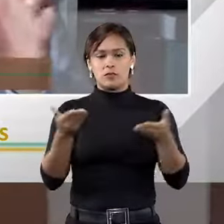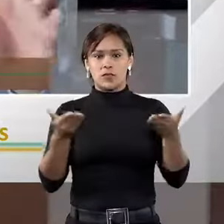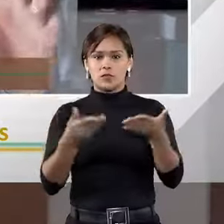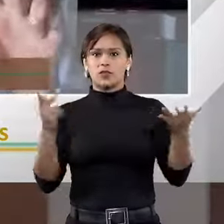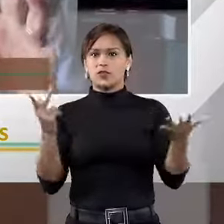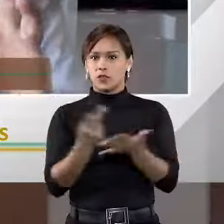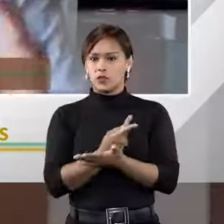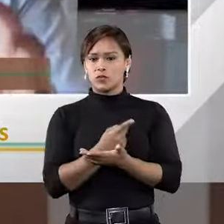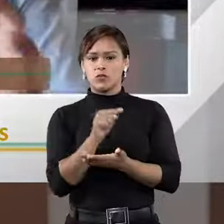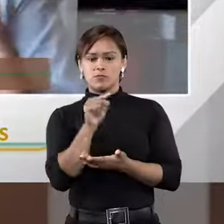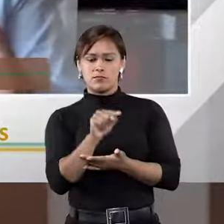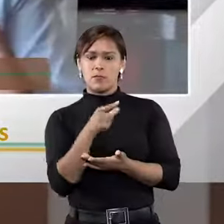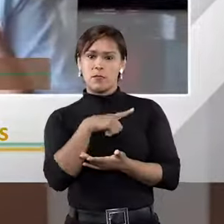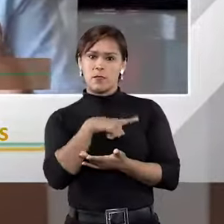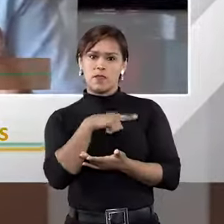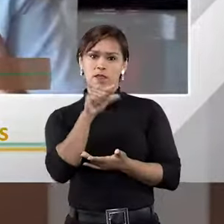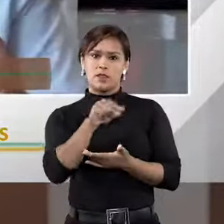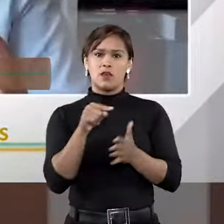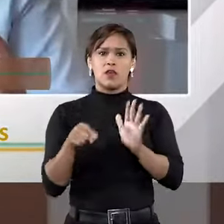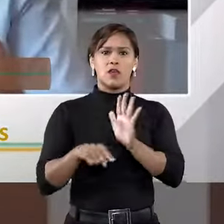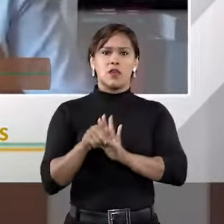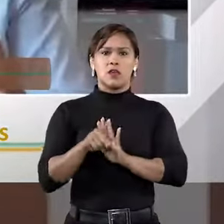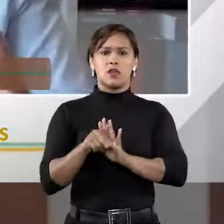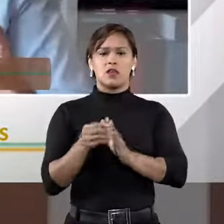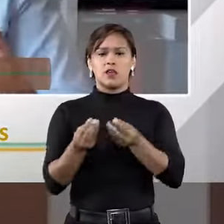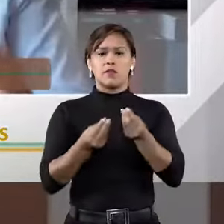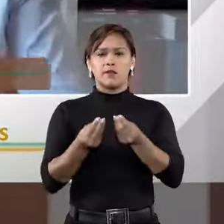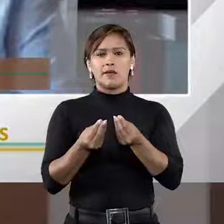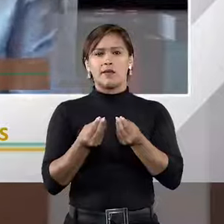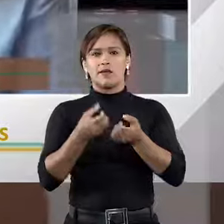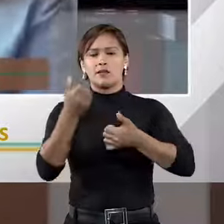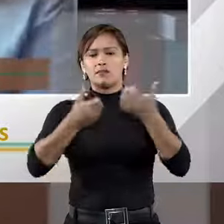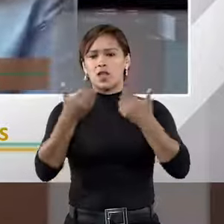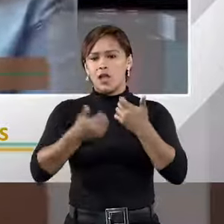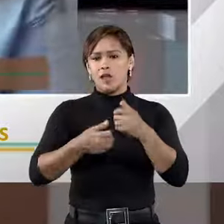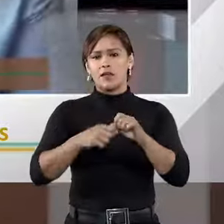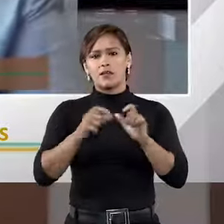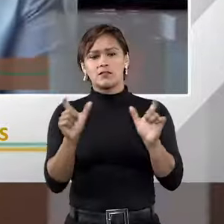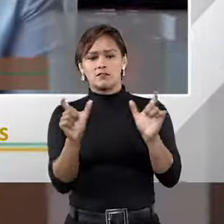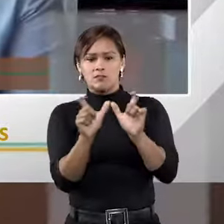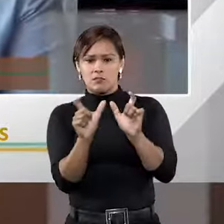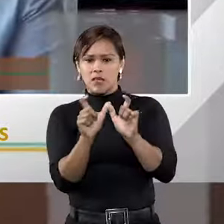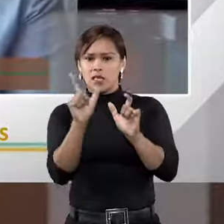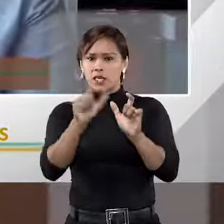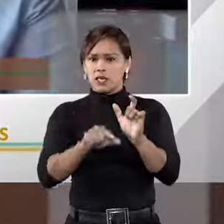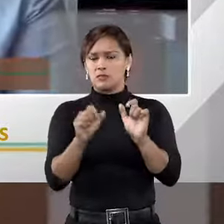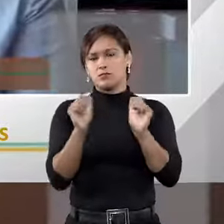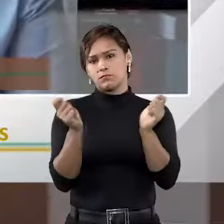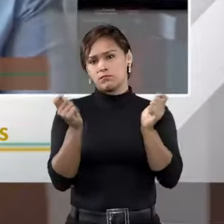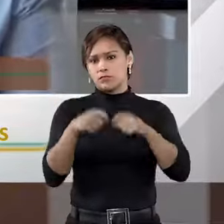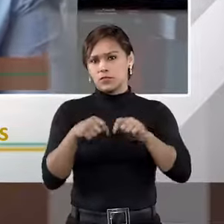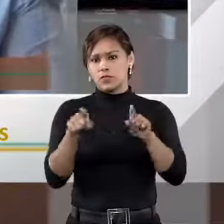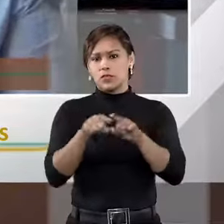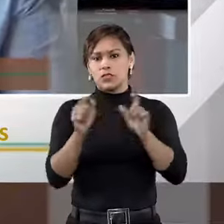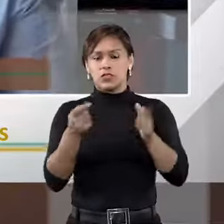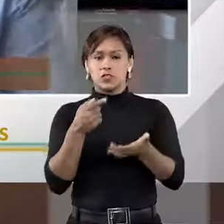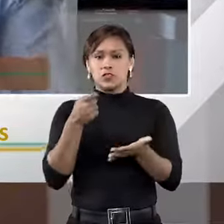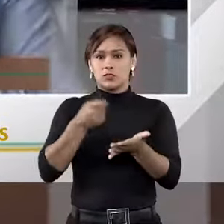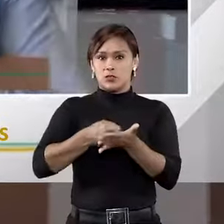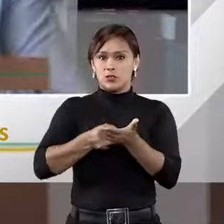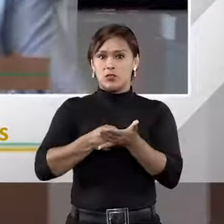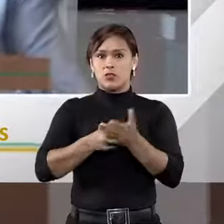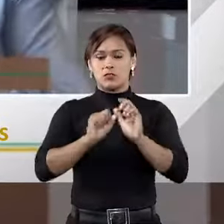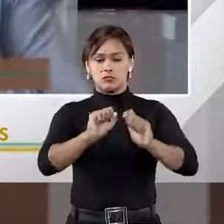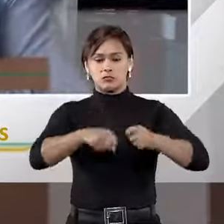é assim. Então, teria esse decote aí, esse decote, esse poder de executar,